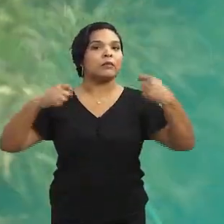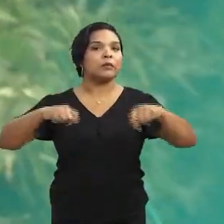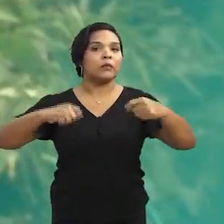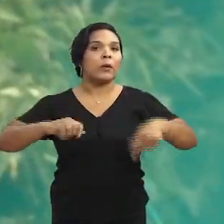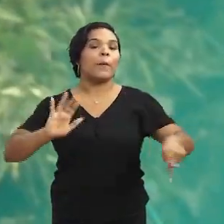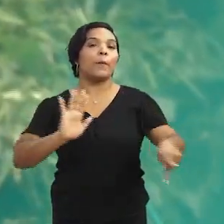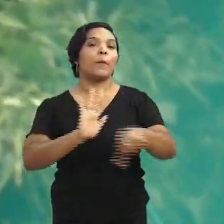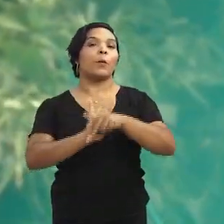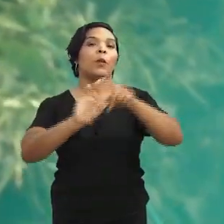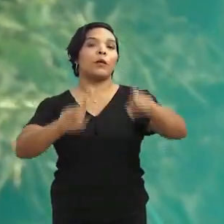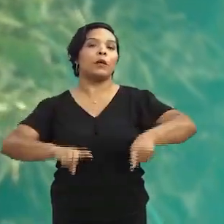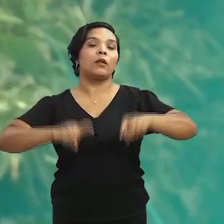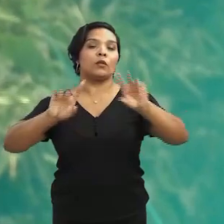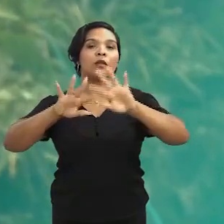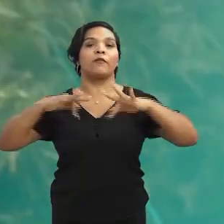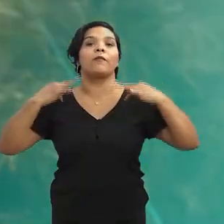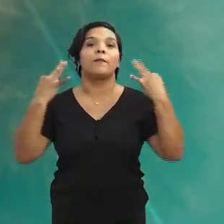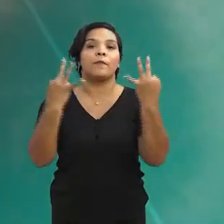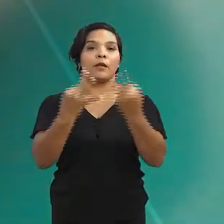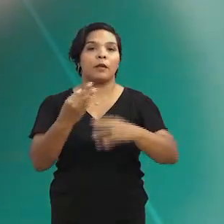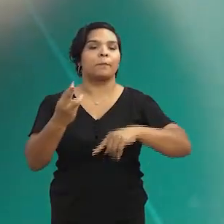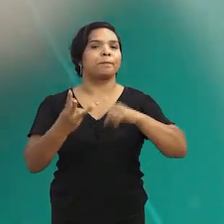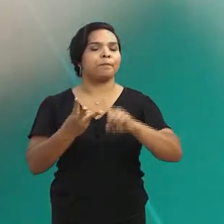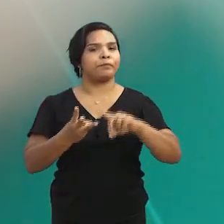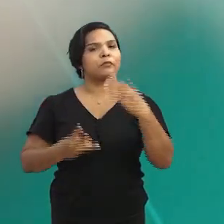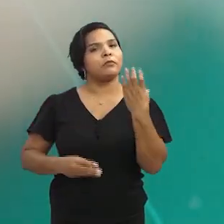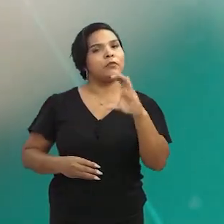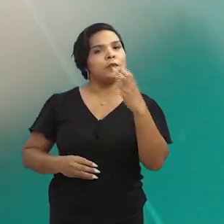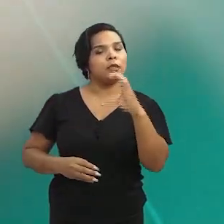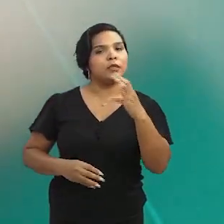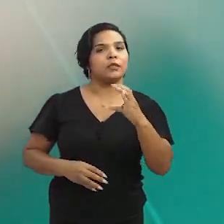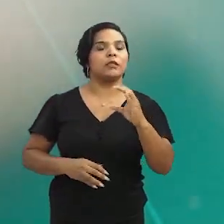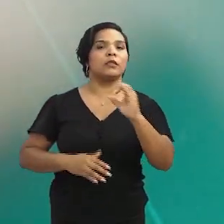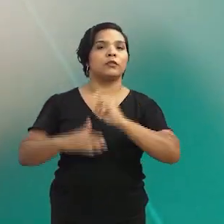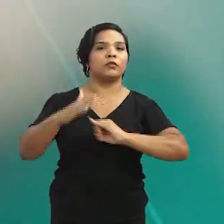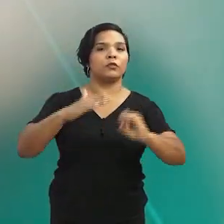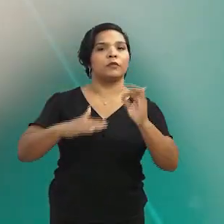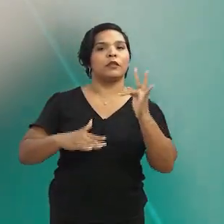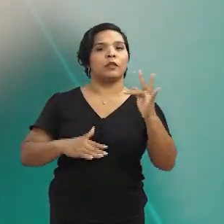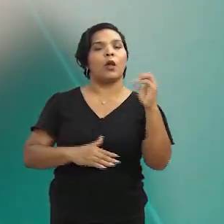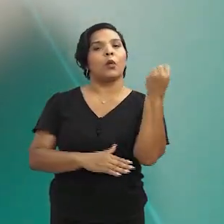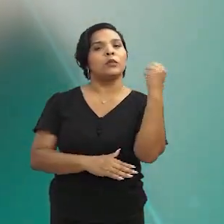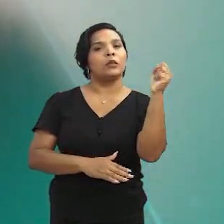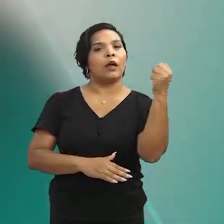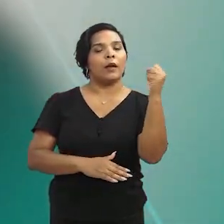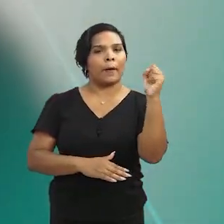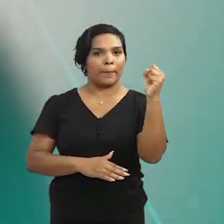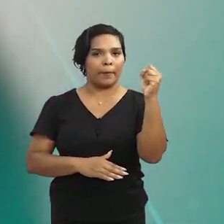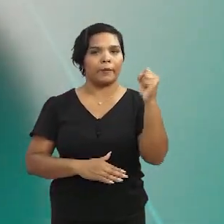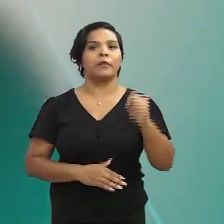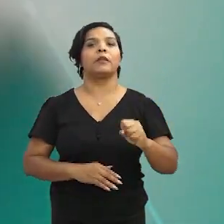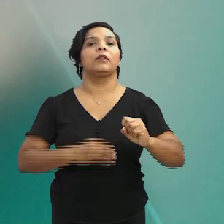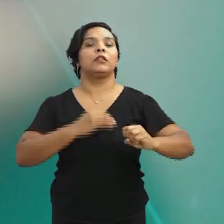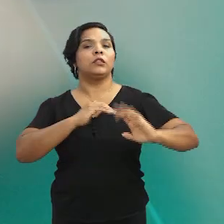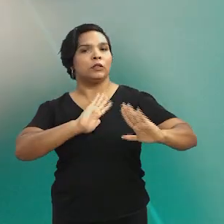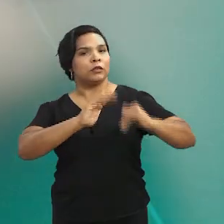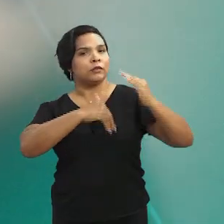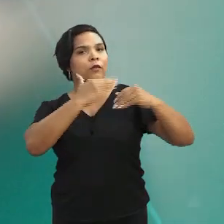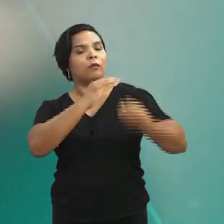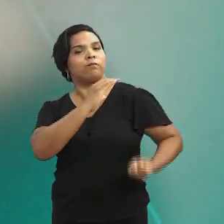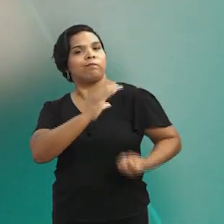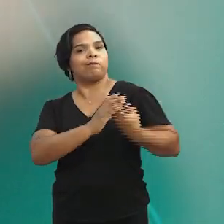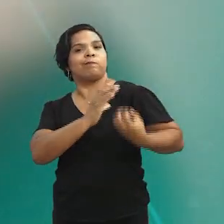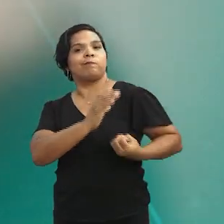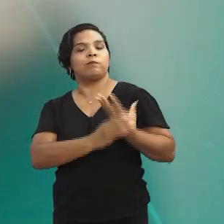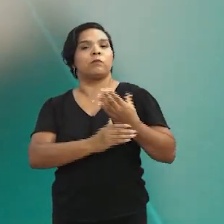com produtos oriundos da agricultura familiar. Cientistas da Universidade Federal de Sergipe e campus de São Cristóvão desenvolvem